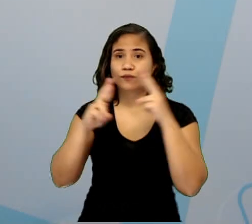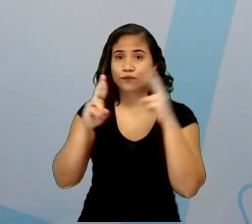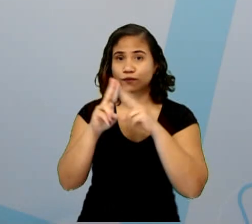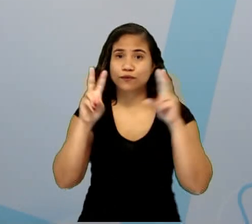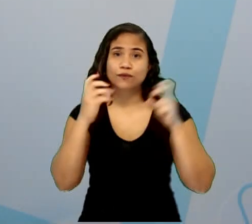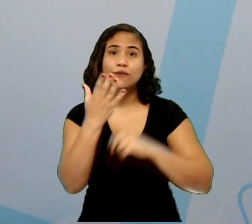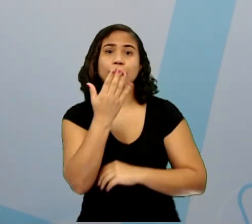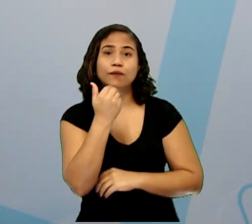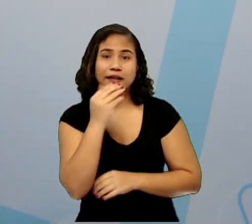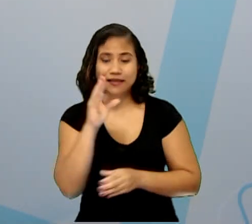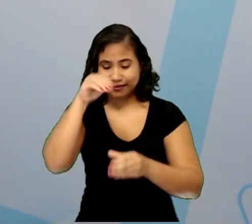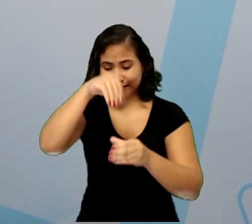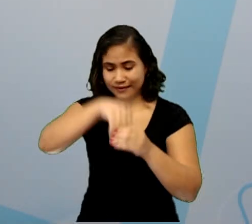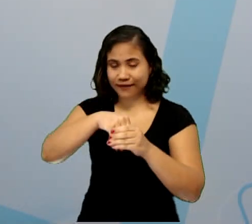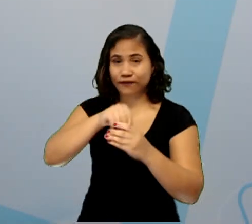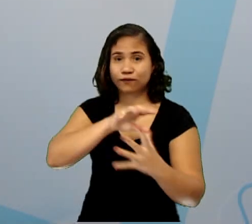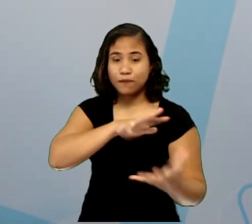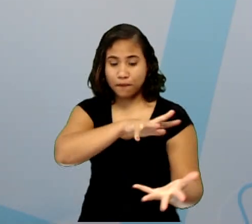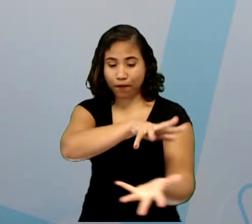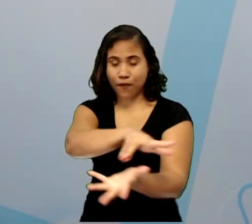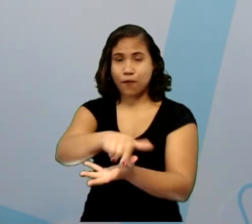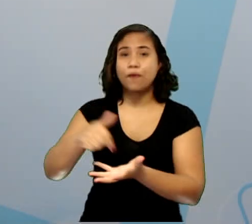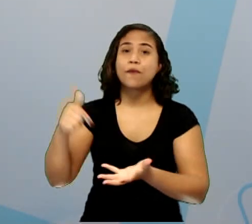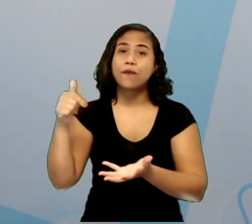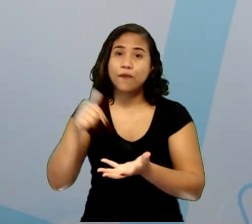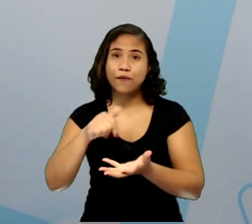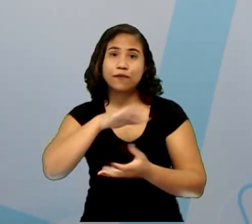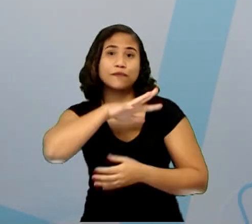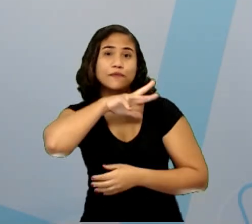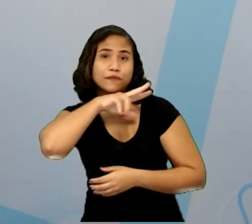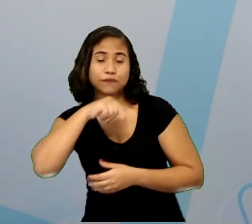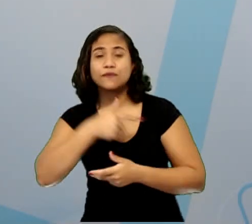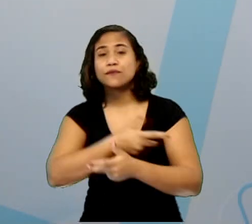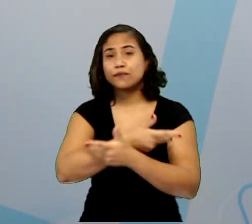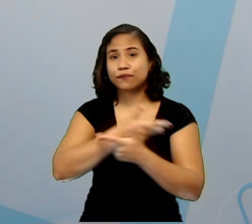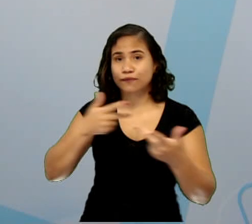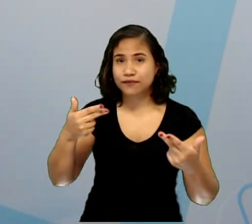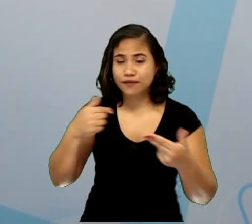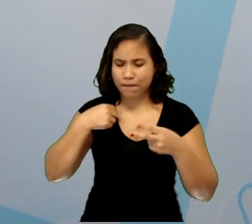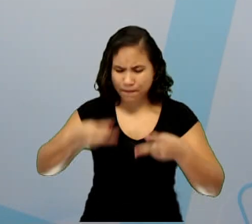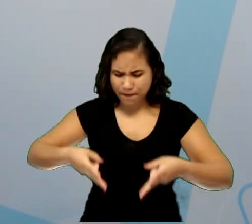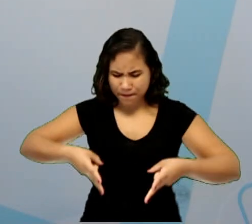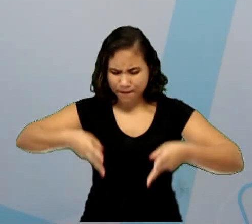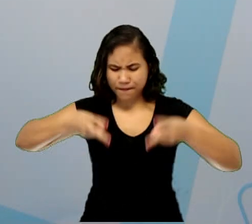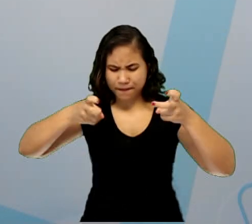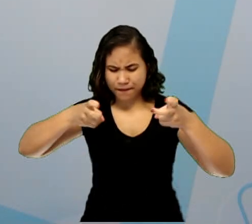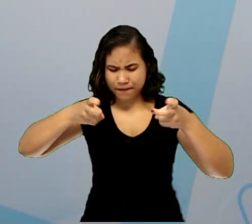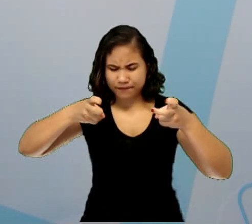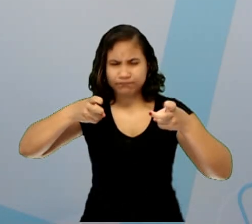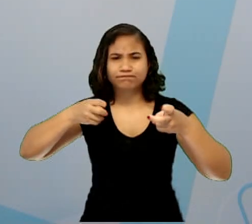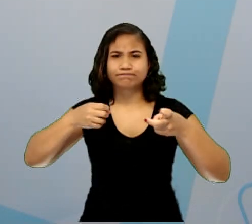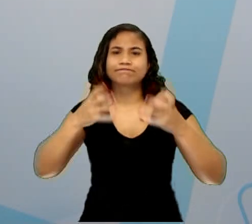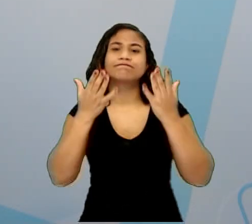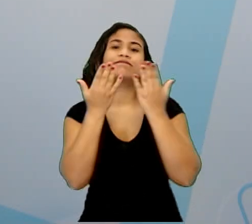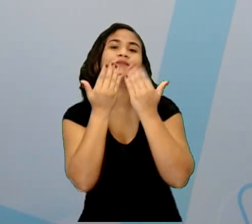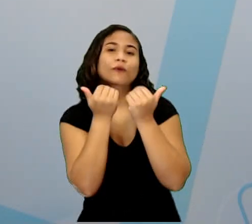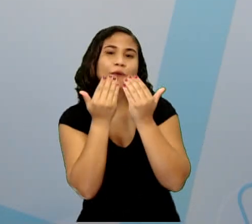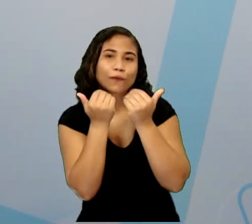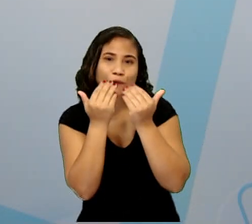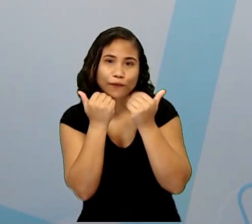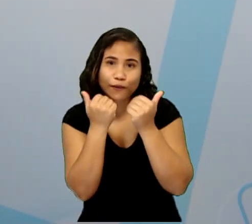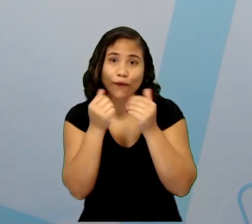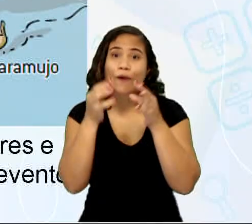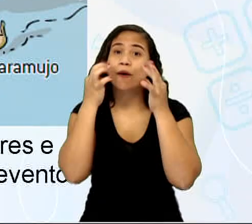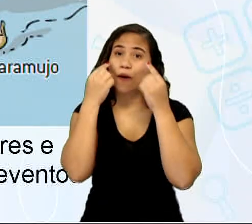dentro do ecossistema, temos que observar sobre cadeias alimentares, olha só,